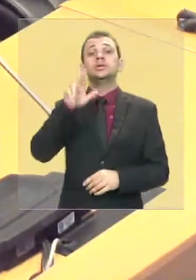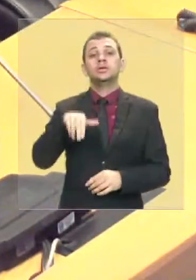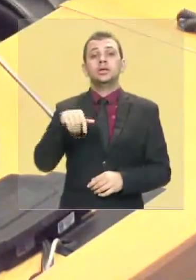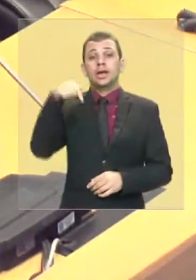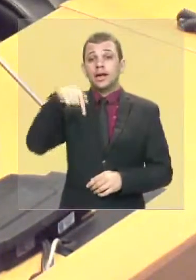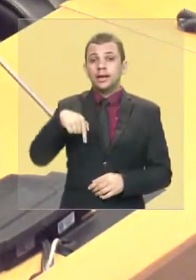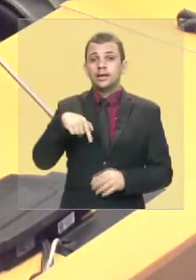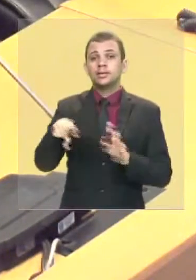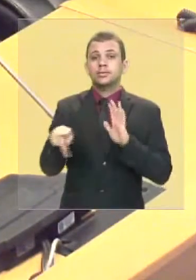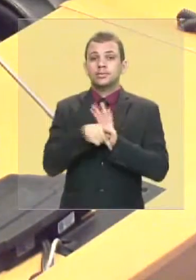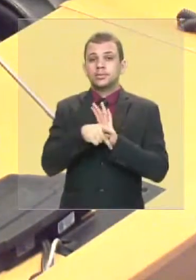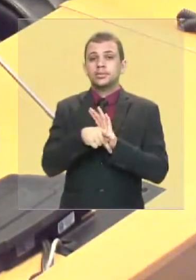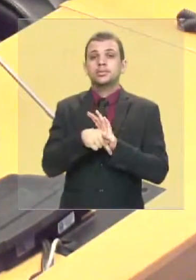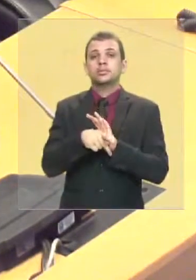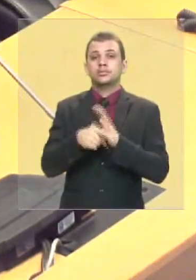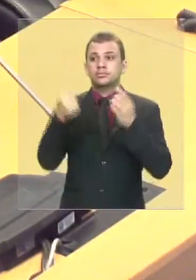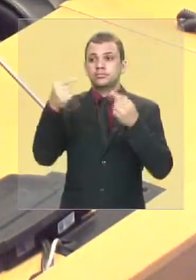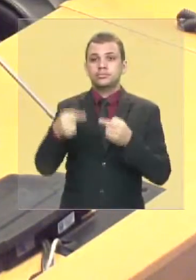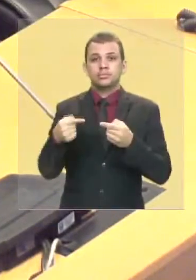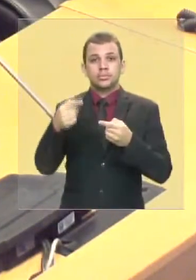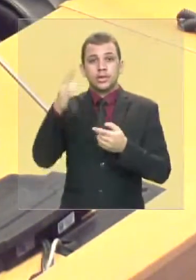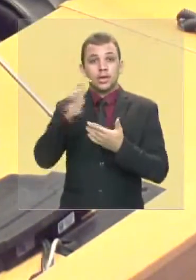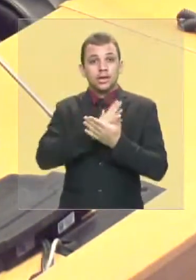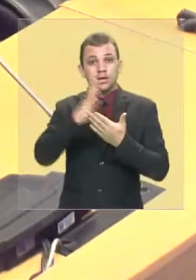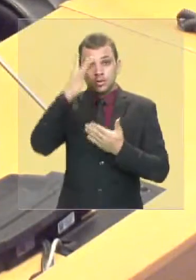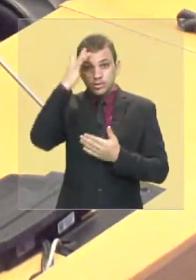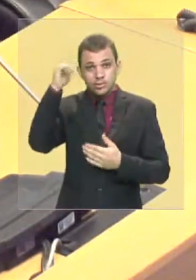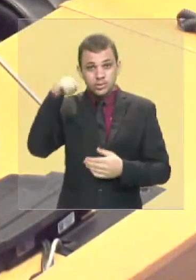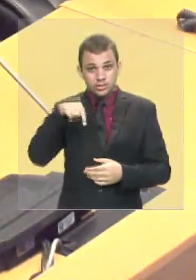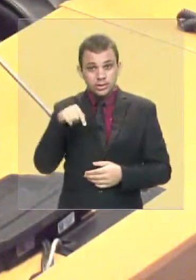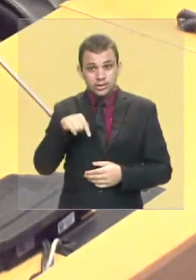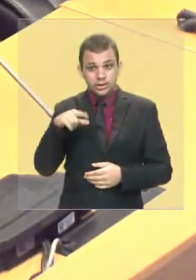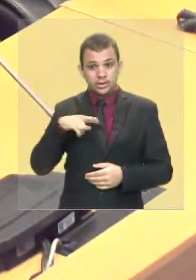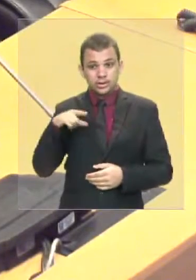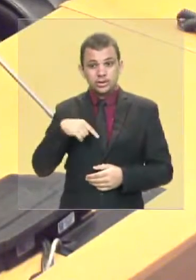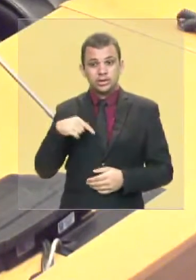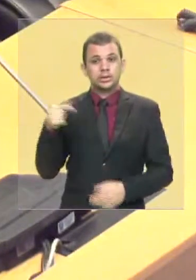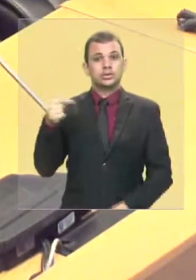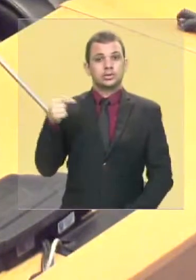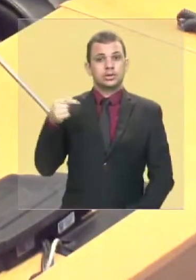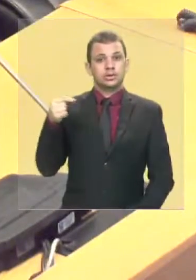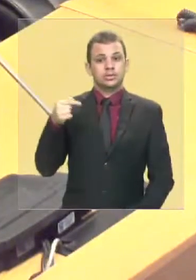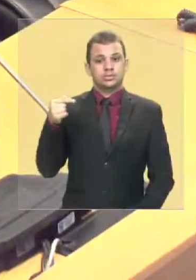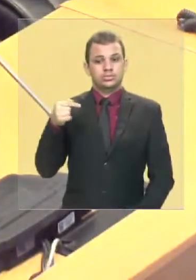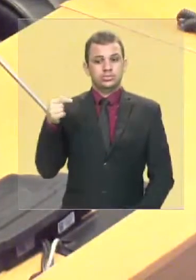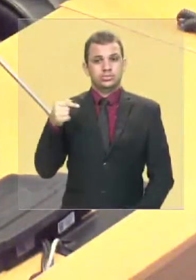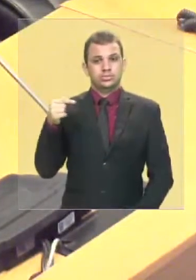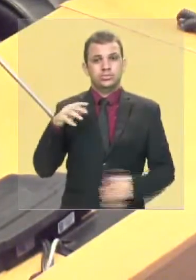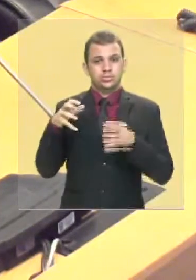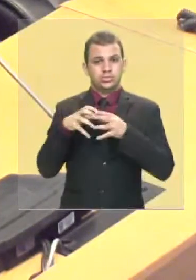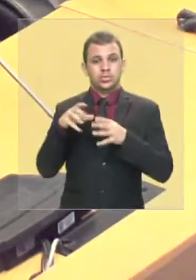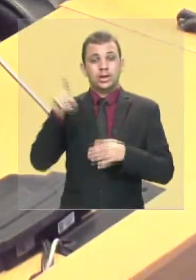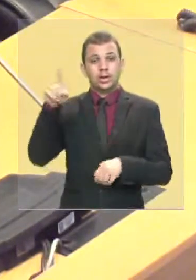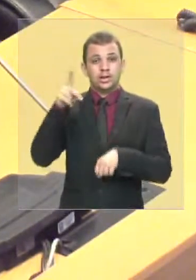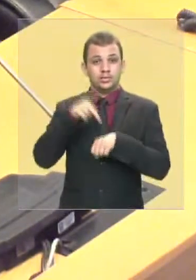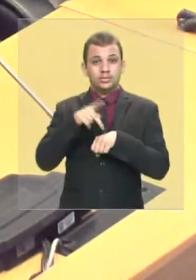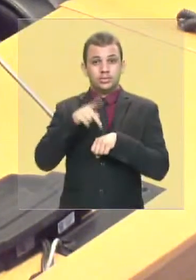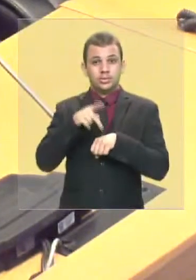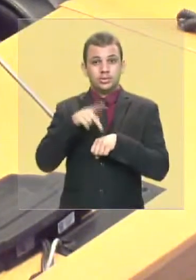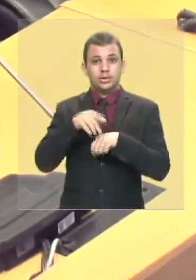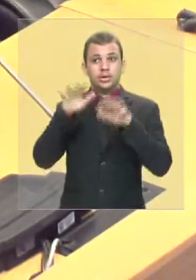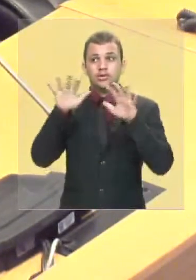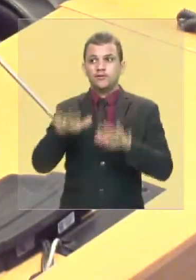teve gente que veio do sétimo batalhão de Pindaré, que ficou jogado no choque, sem condições nenhuma de trabalho. 48 horas